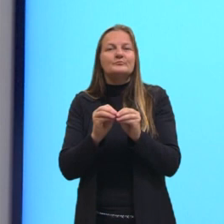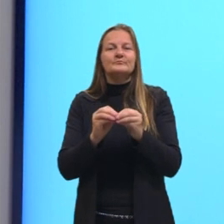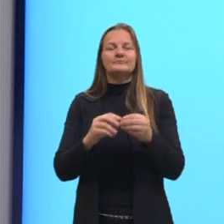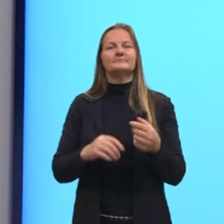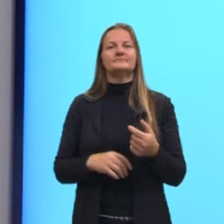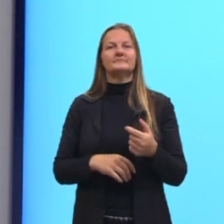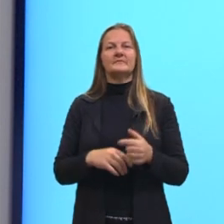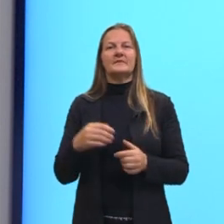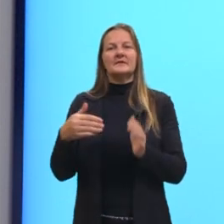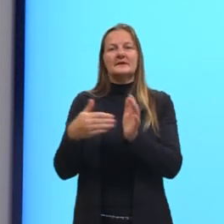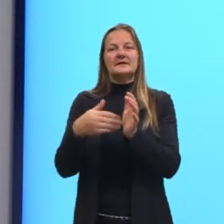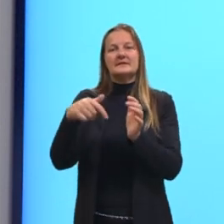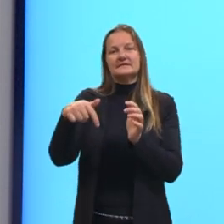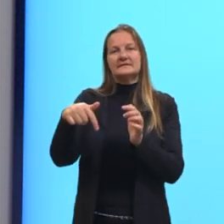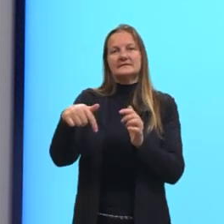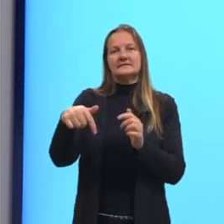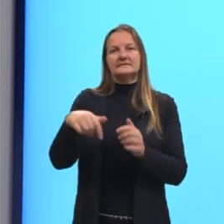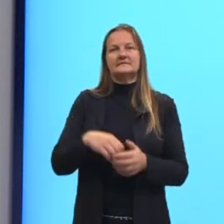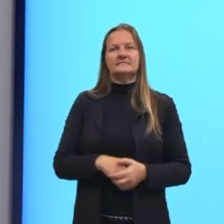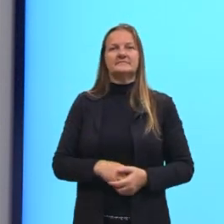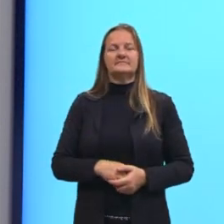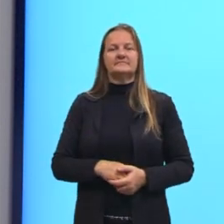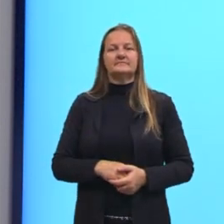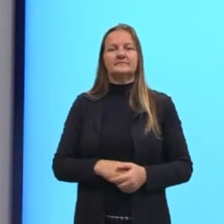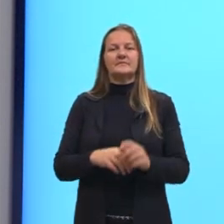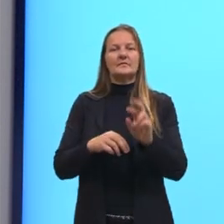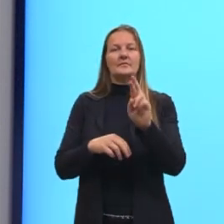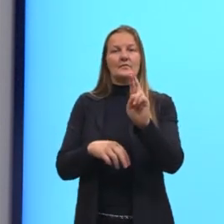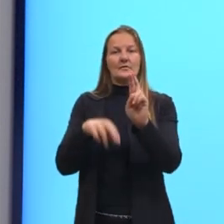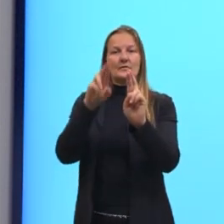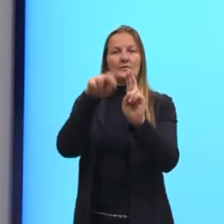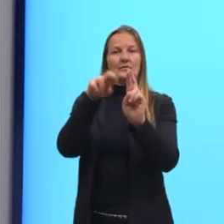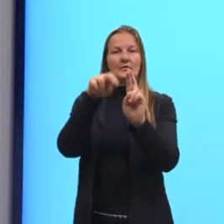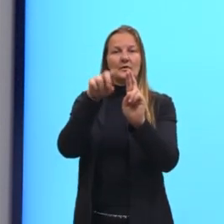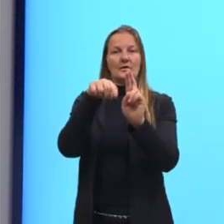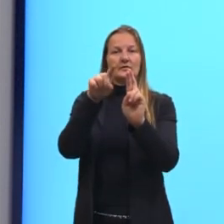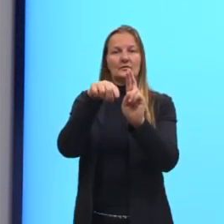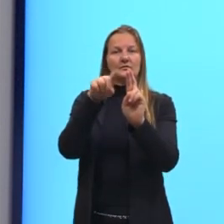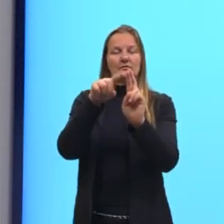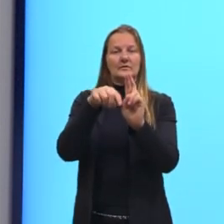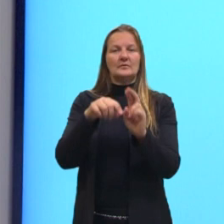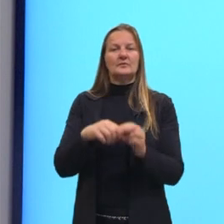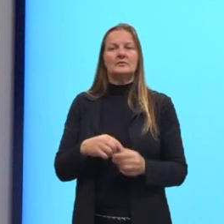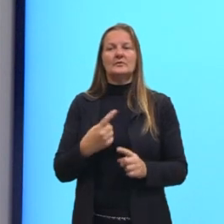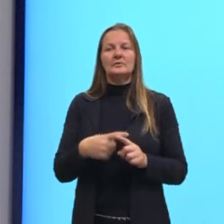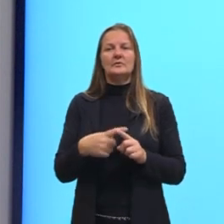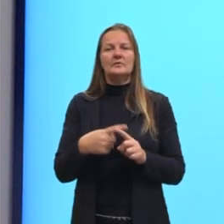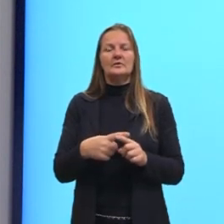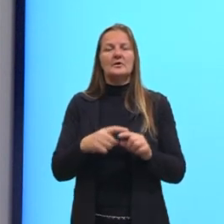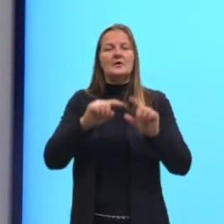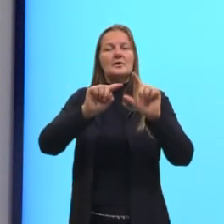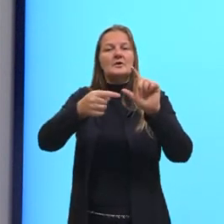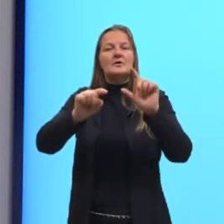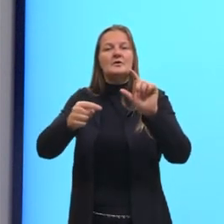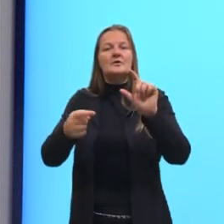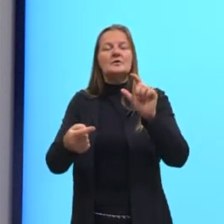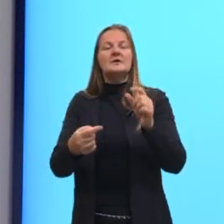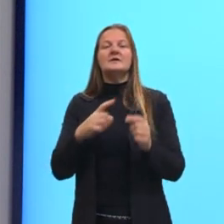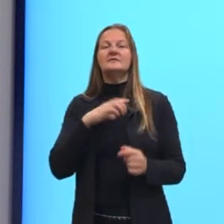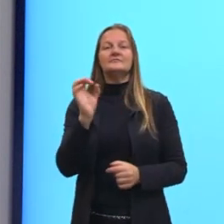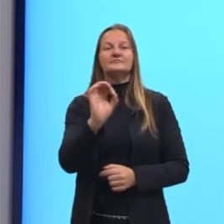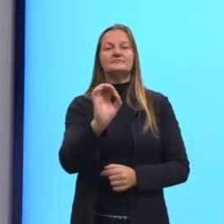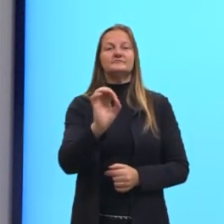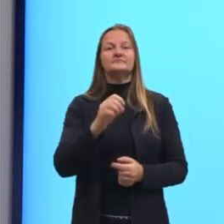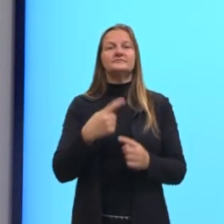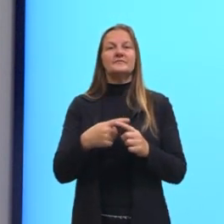Neste caso aqui, nós temos um número racional, mas ele não é chamado de número decimal. Ele possui